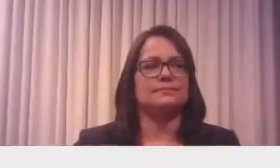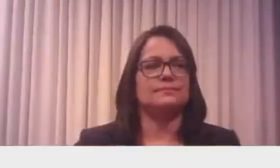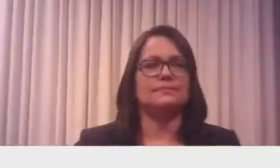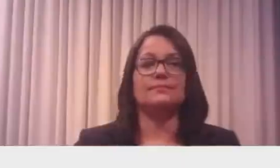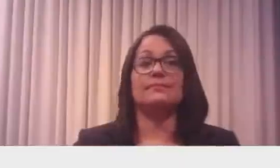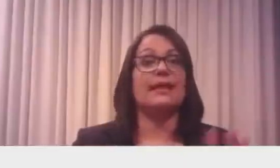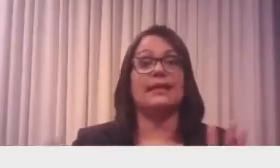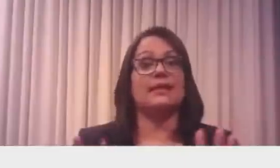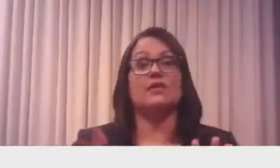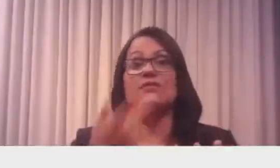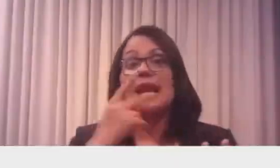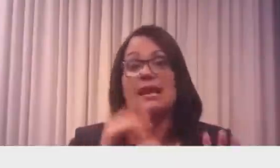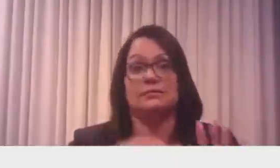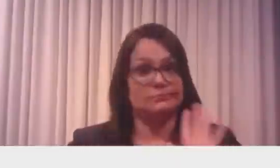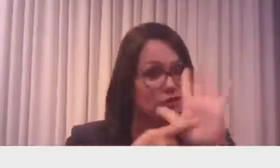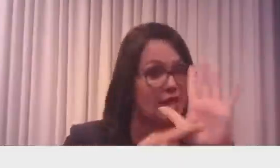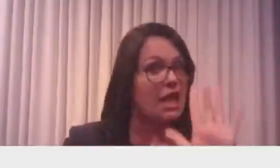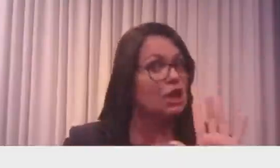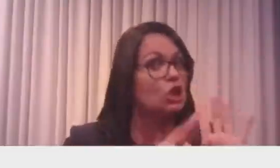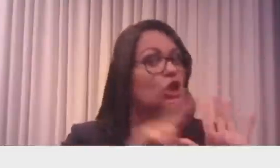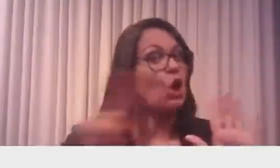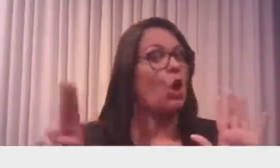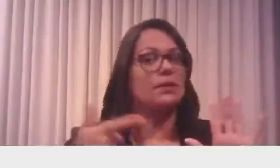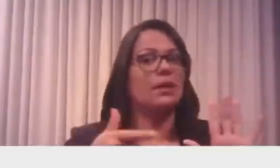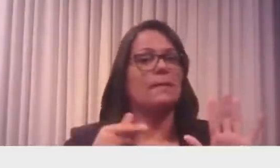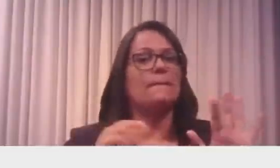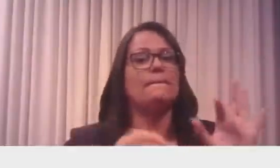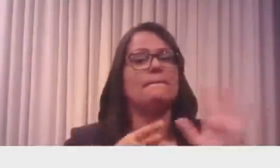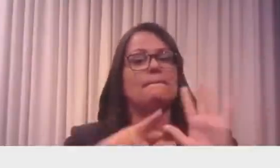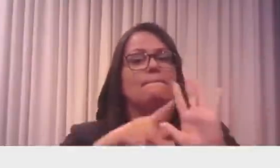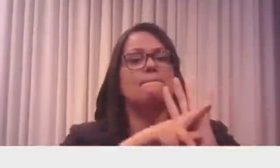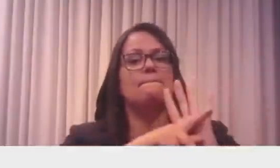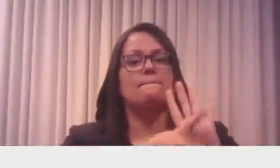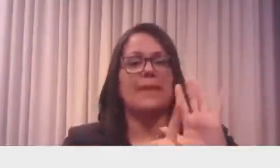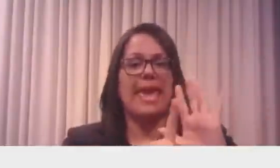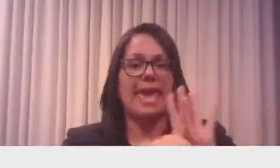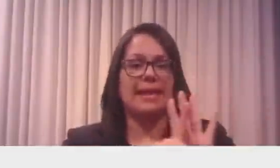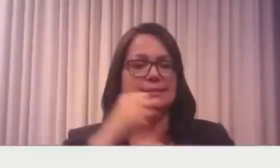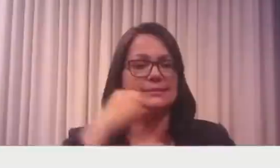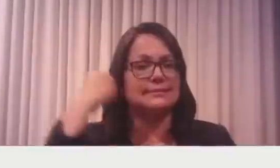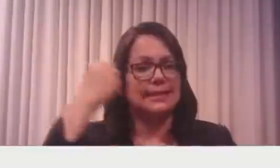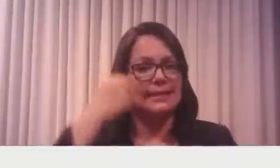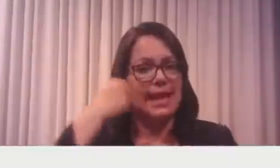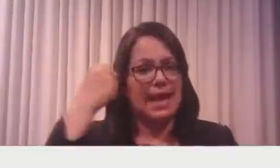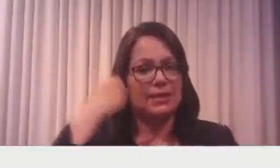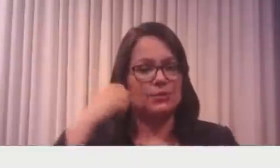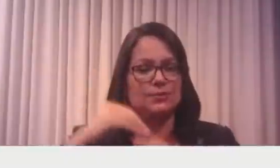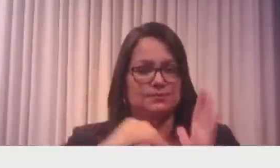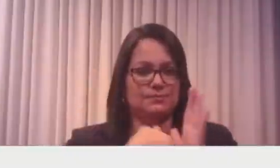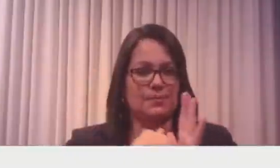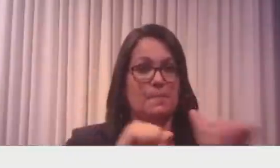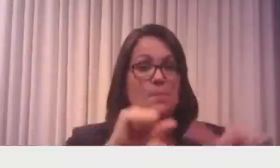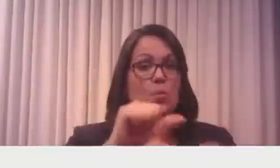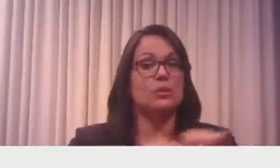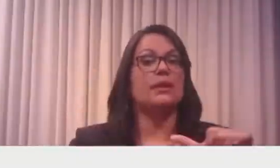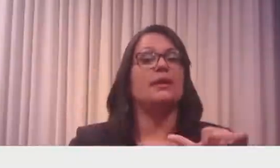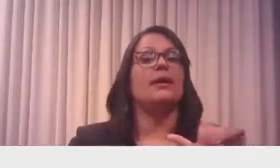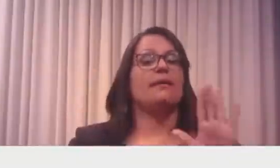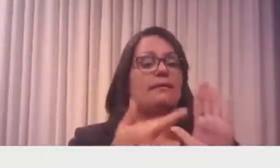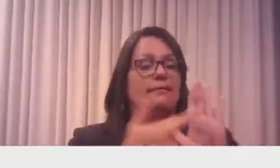nome aqui para não polemizar. Projeto de lei do Senado Federal. altera o Código Penal Brasileiro.